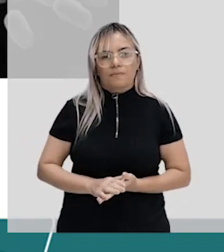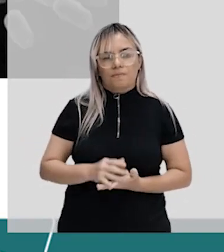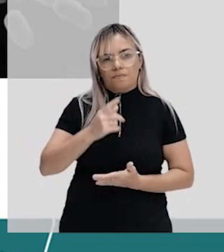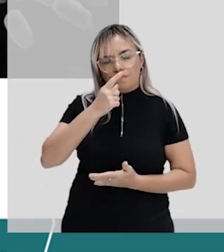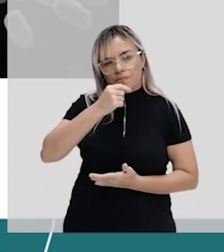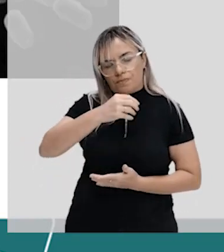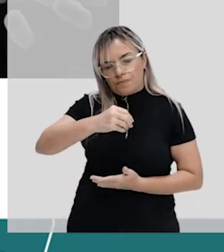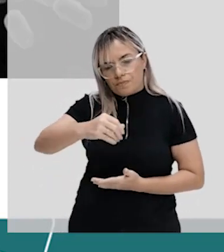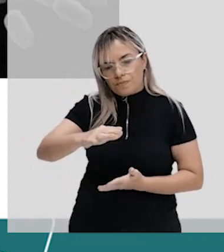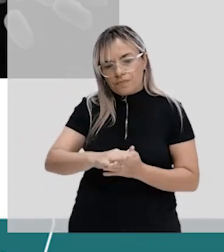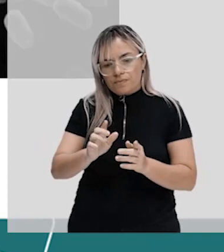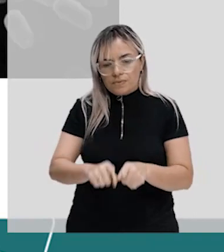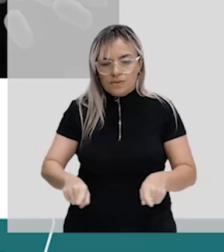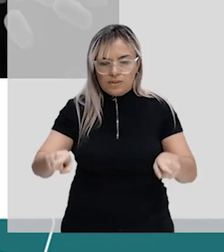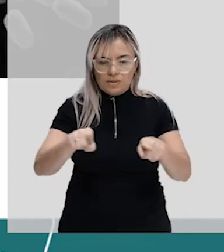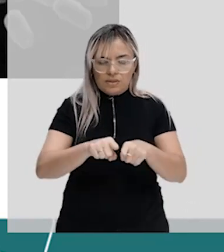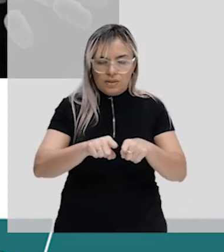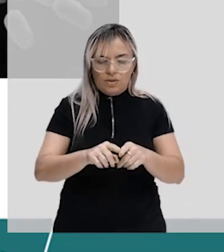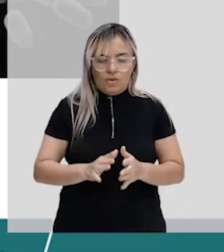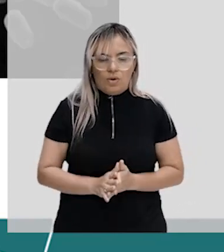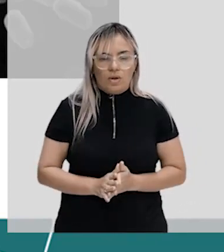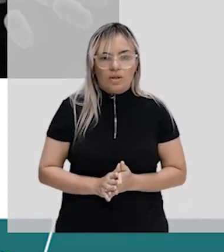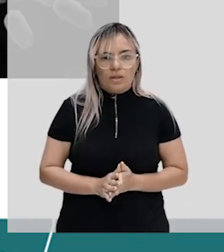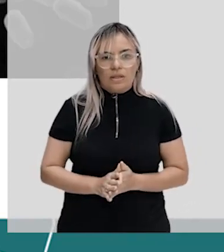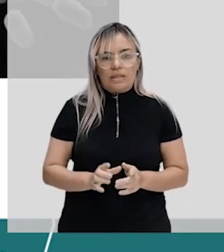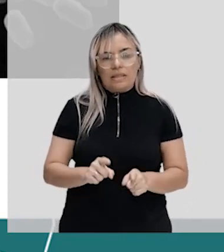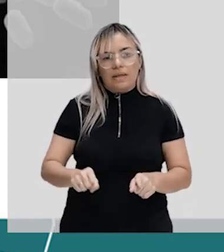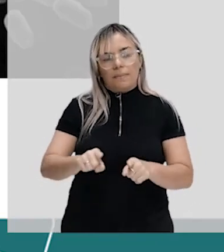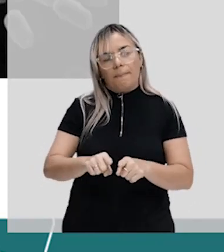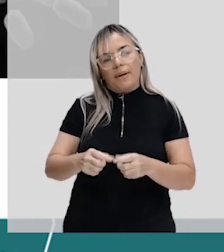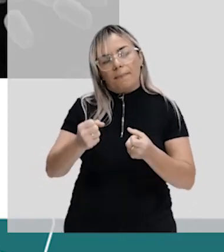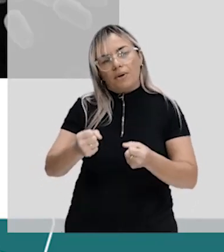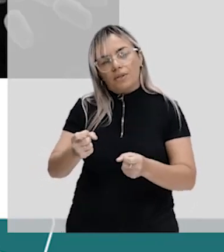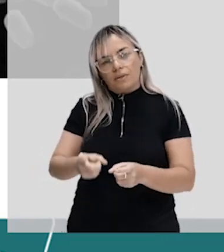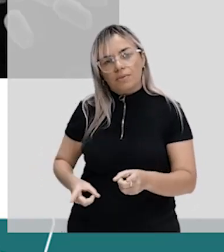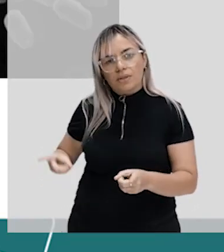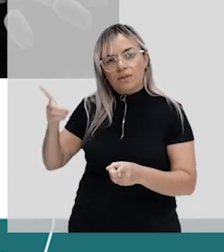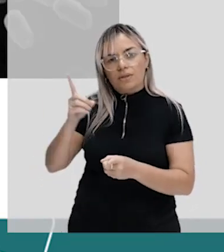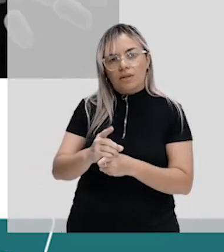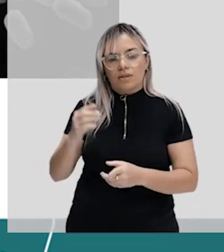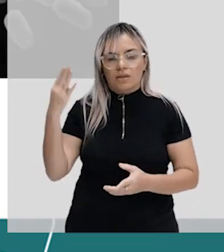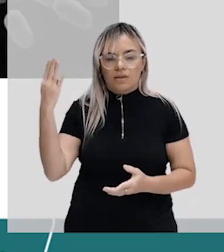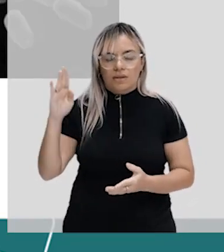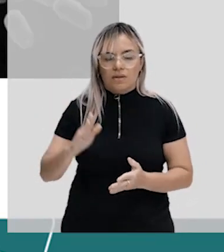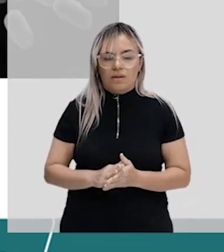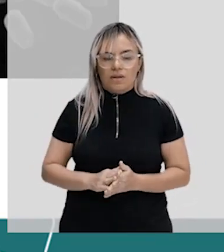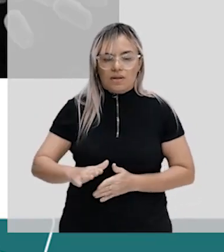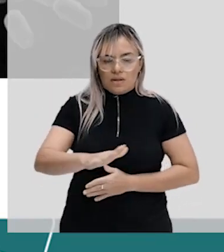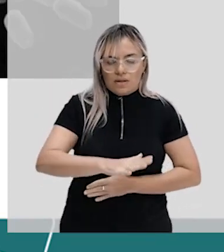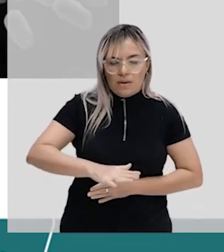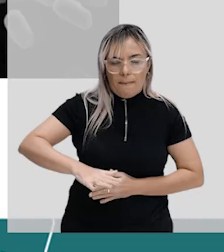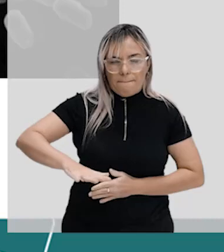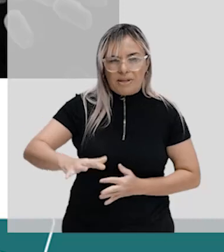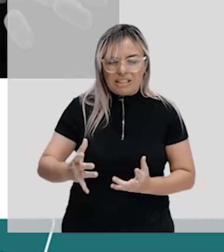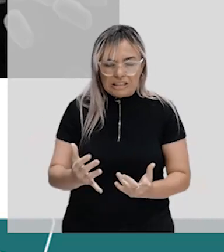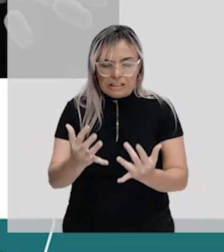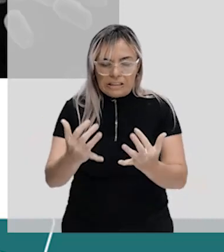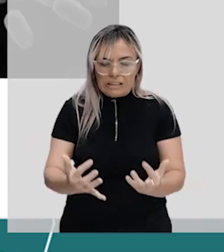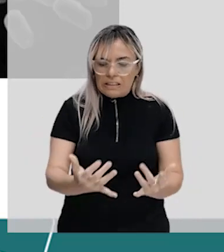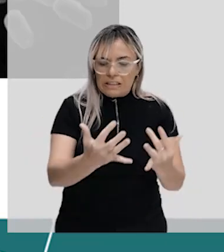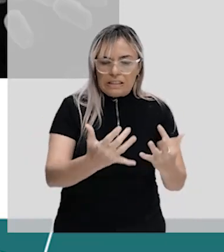termais, onde a água é quentíssima, onde nenhum outro organismo teria capacidade de sobreviver. Então,